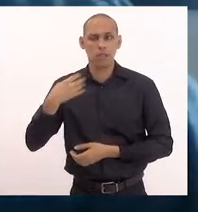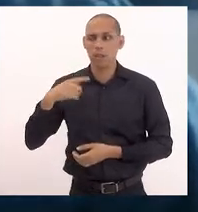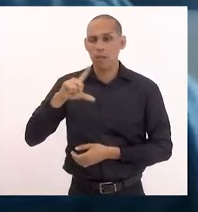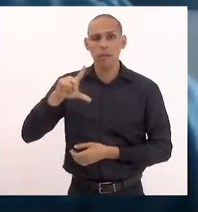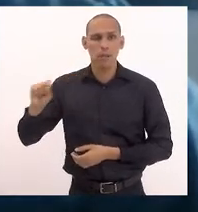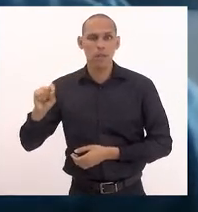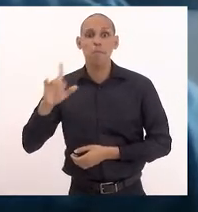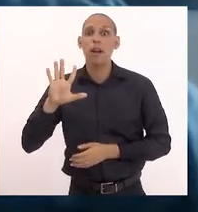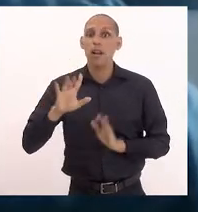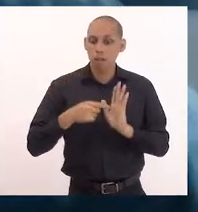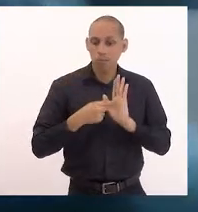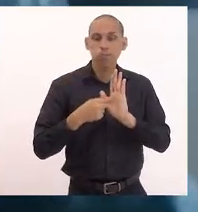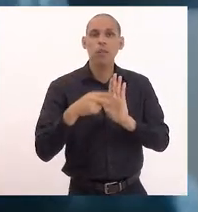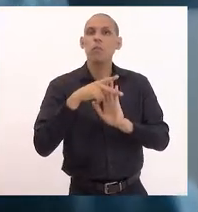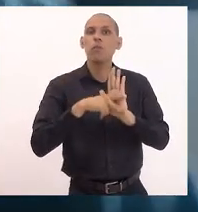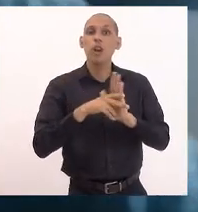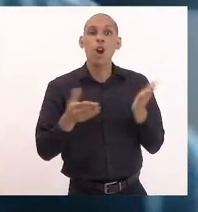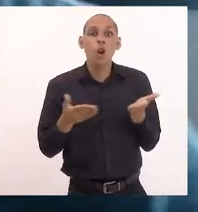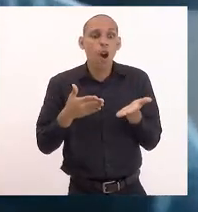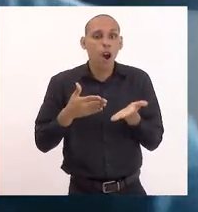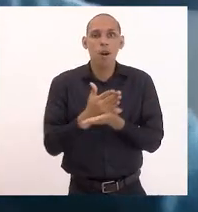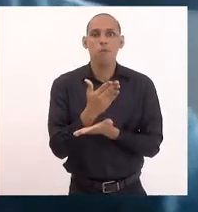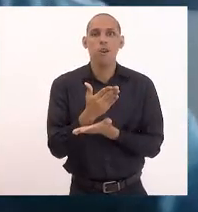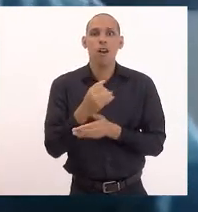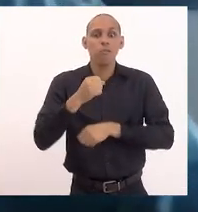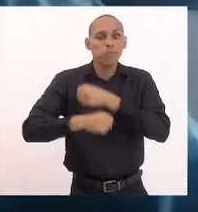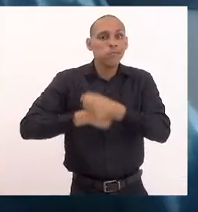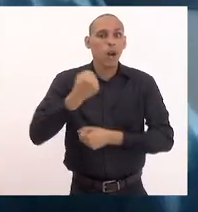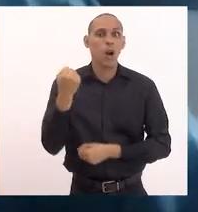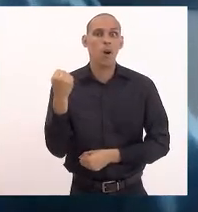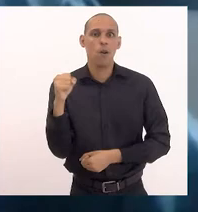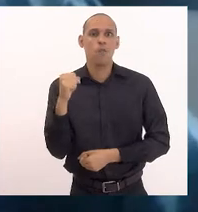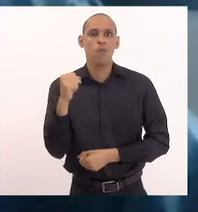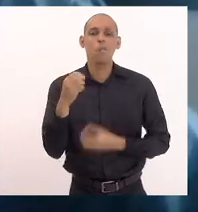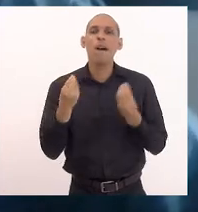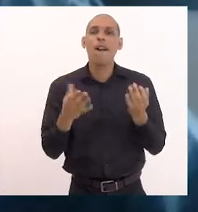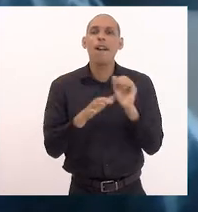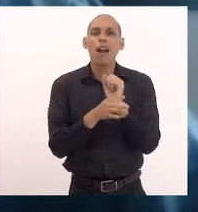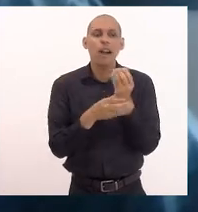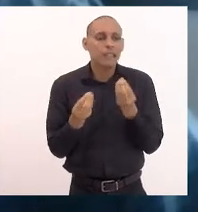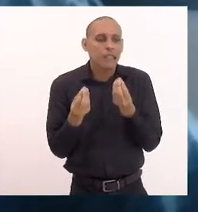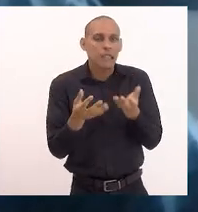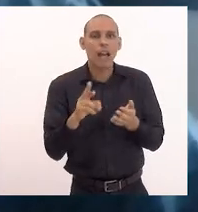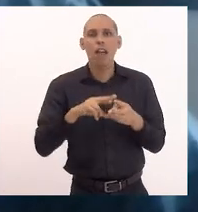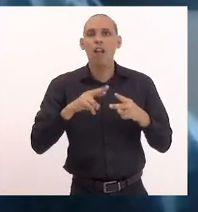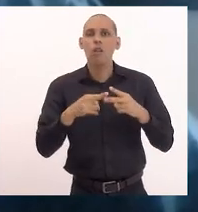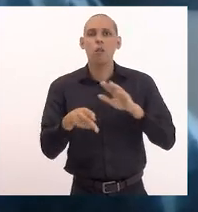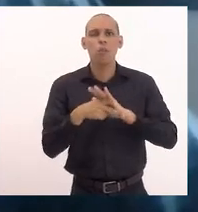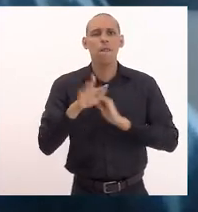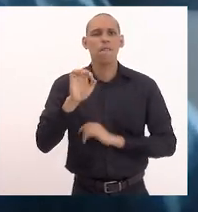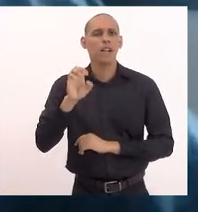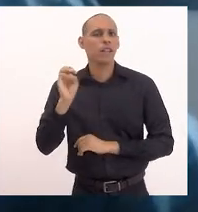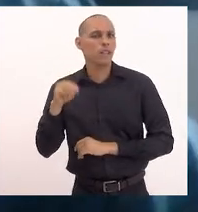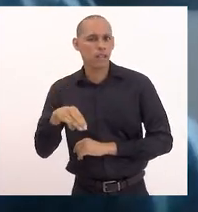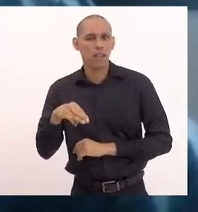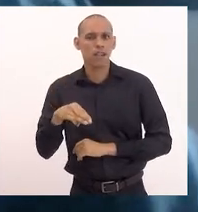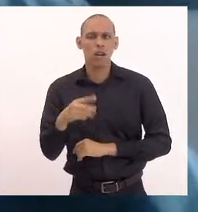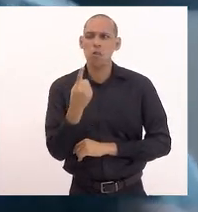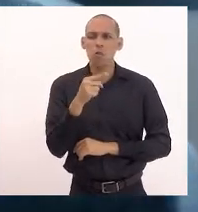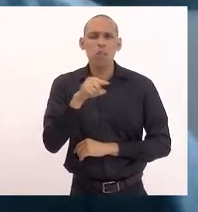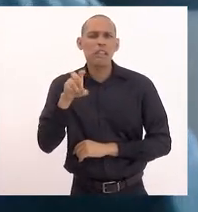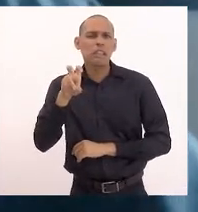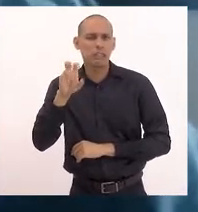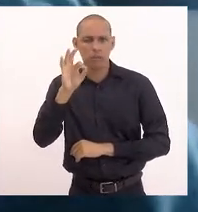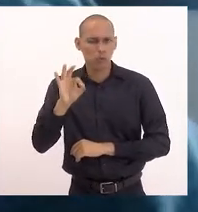nós aprovamos hoje, oito anos depois, garantindo um recurso do FECAM de 1% a 5%,